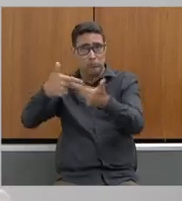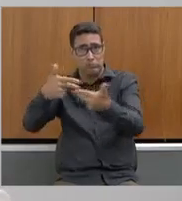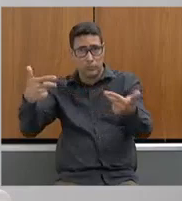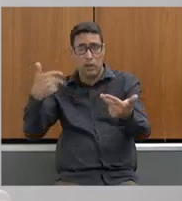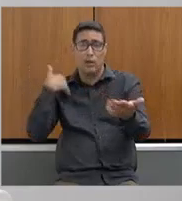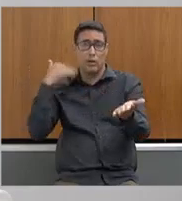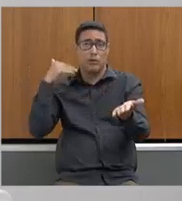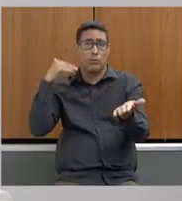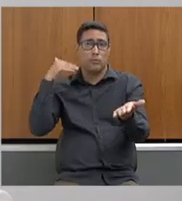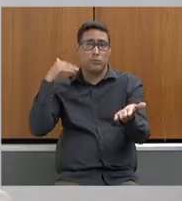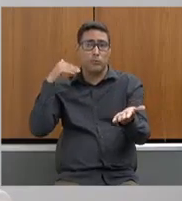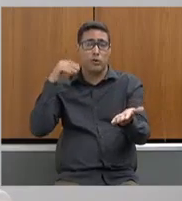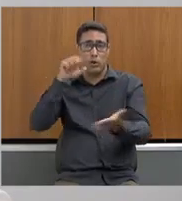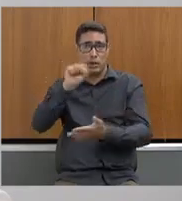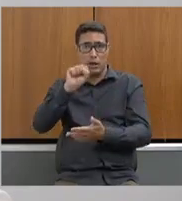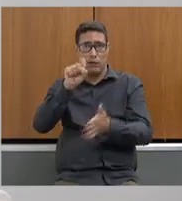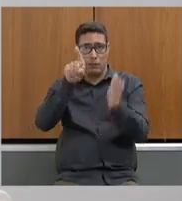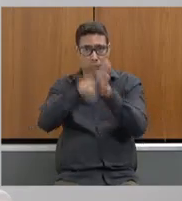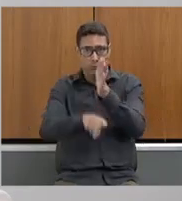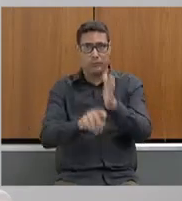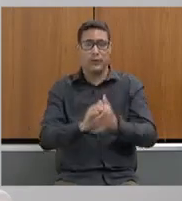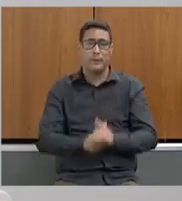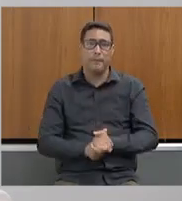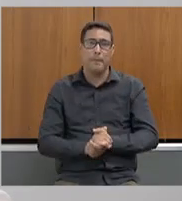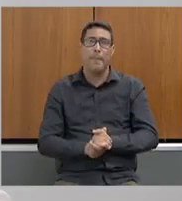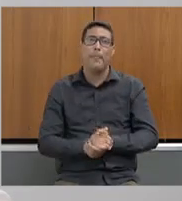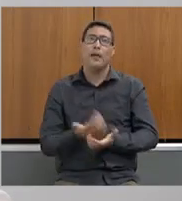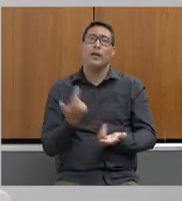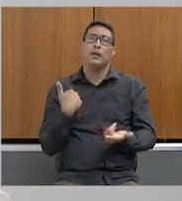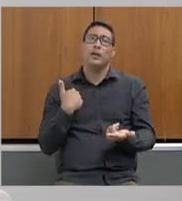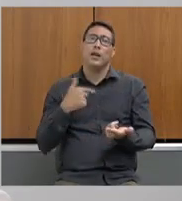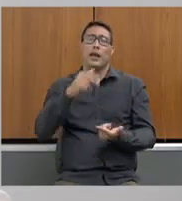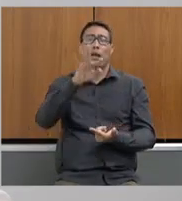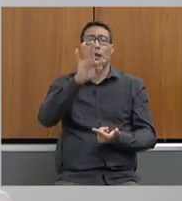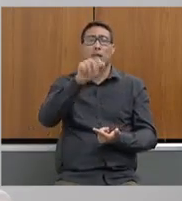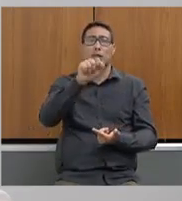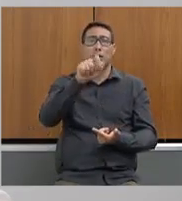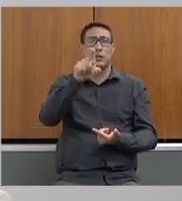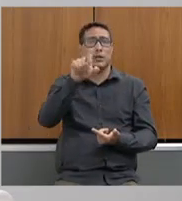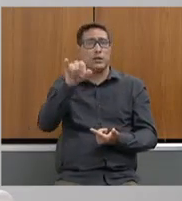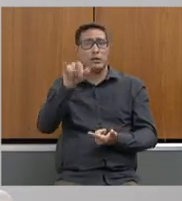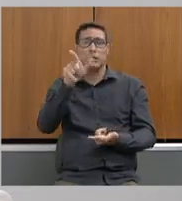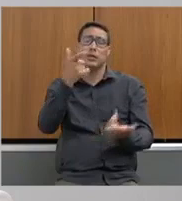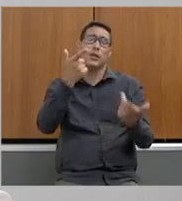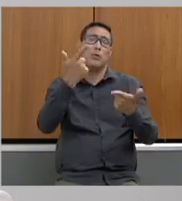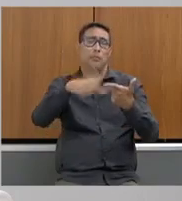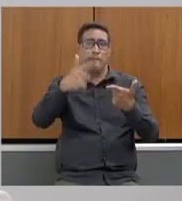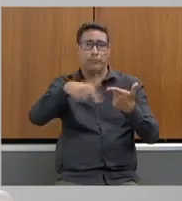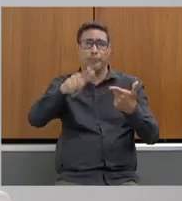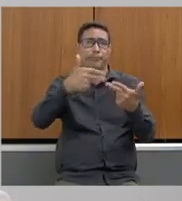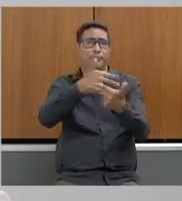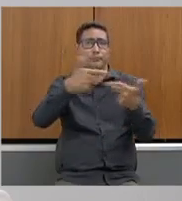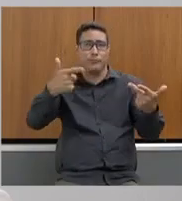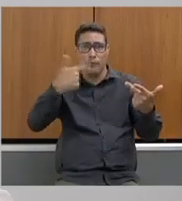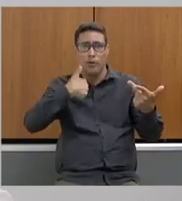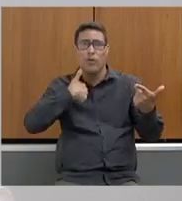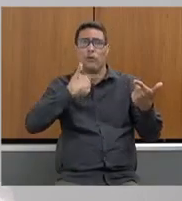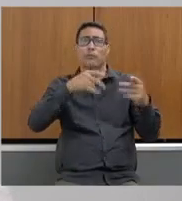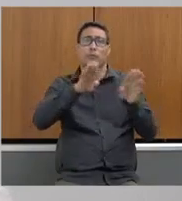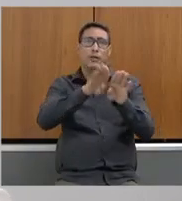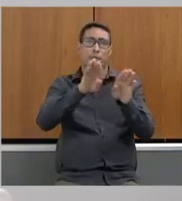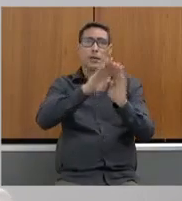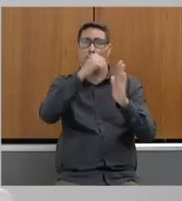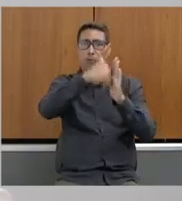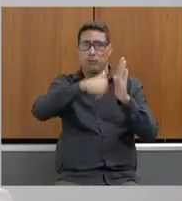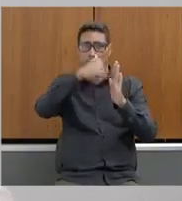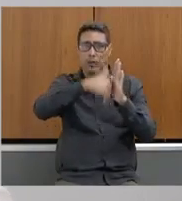pergunta. Sobre as irregularidades na celebração de táxis entre a CEMAD e a Flauas Global Mineração. Os